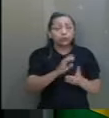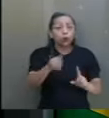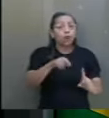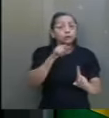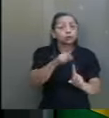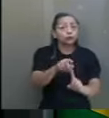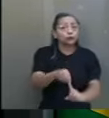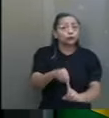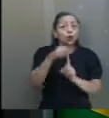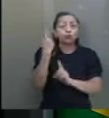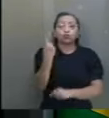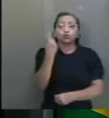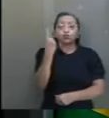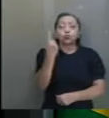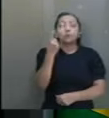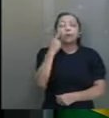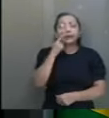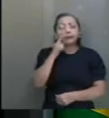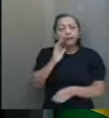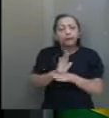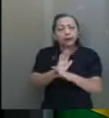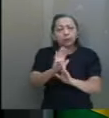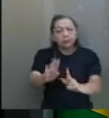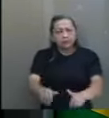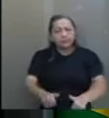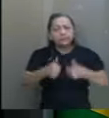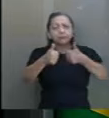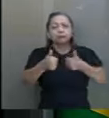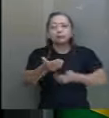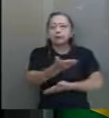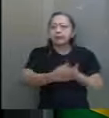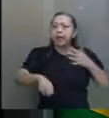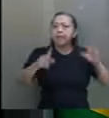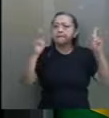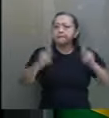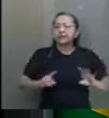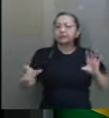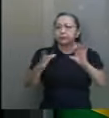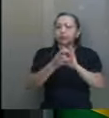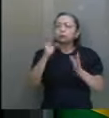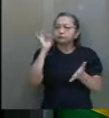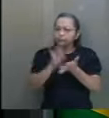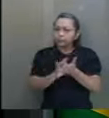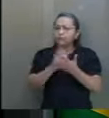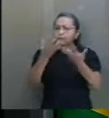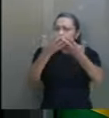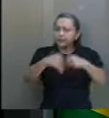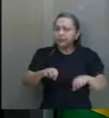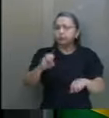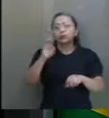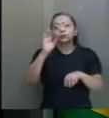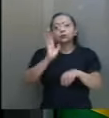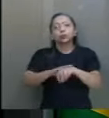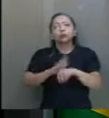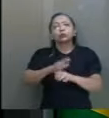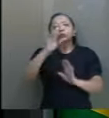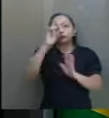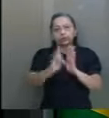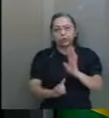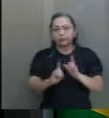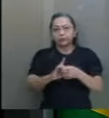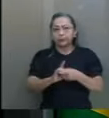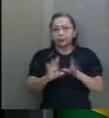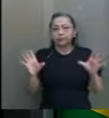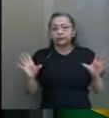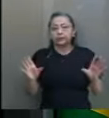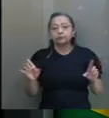Contribuir para o reestabelecimento da harmonia e do efetivo funcionamento do Estado Democrático de Direito.